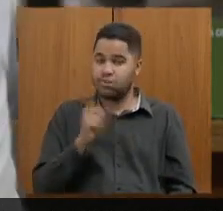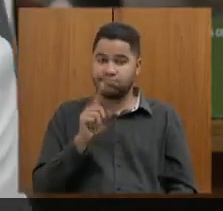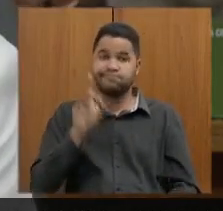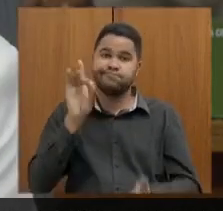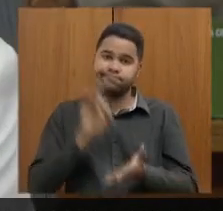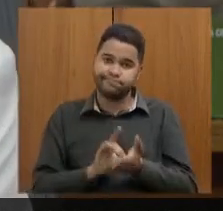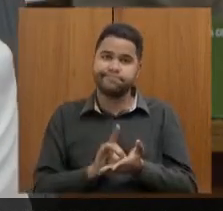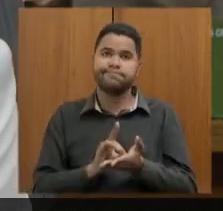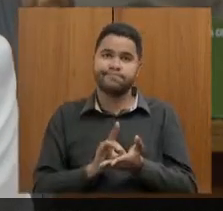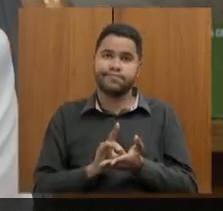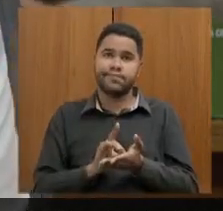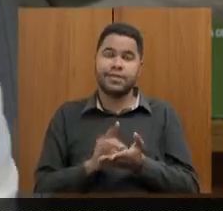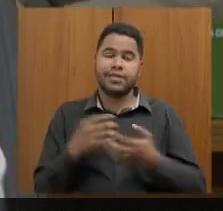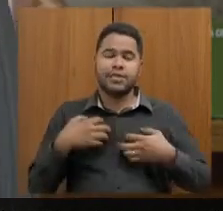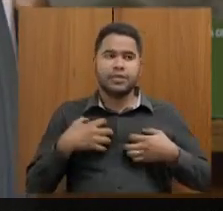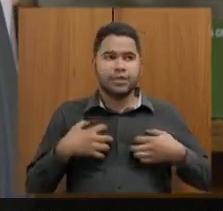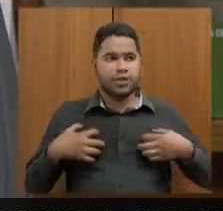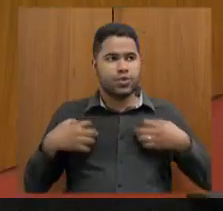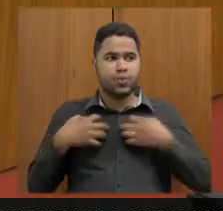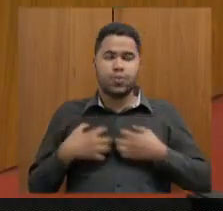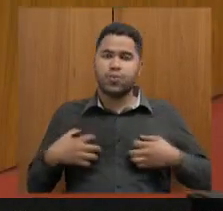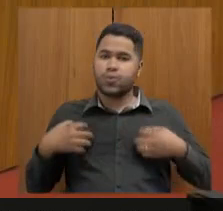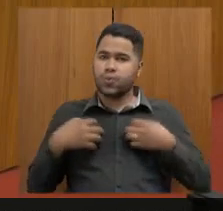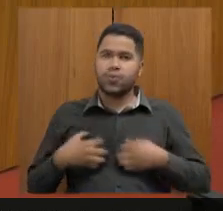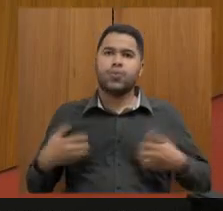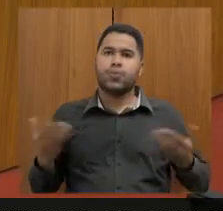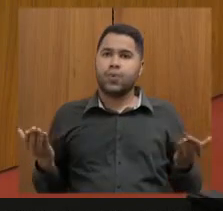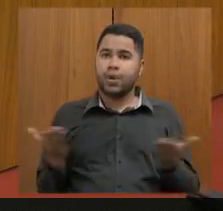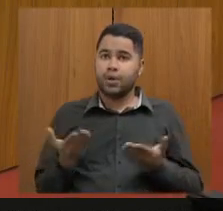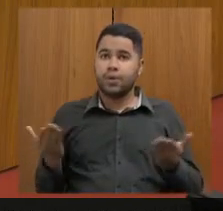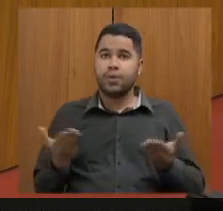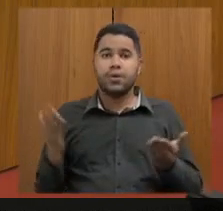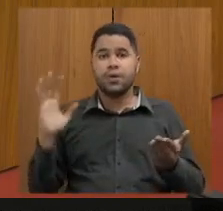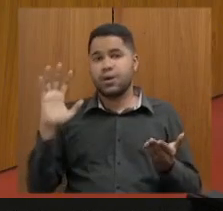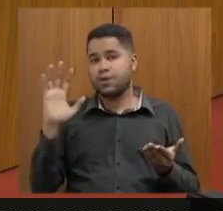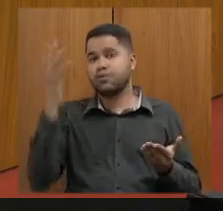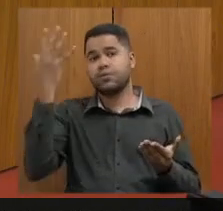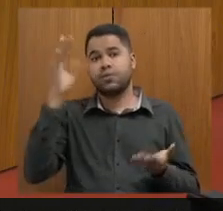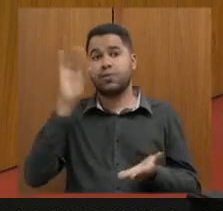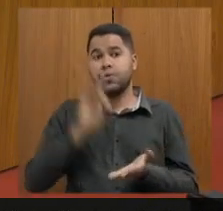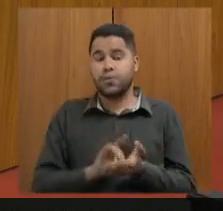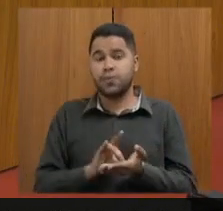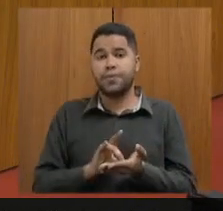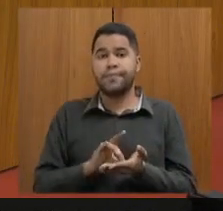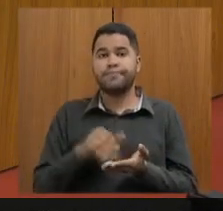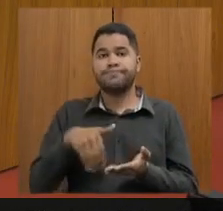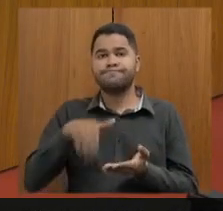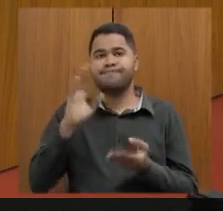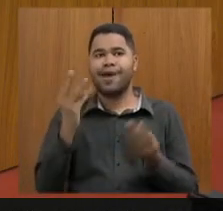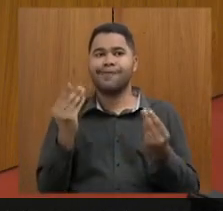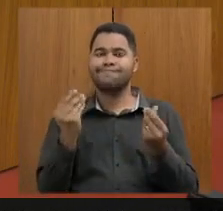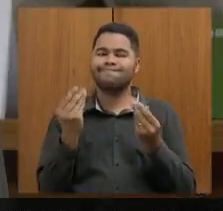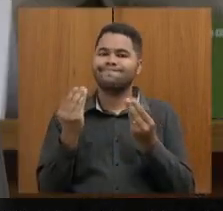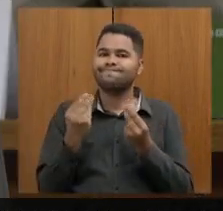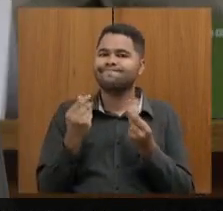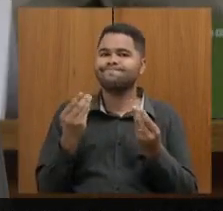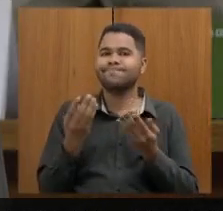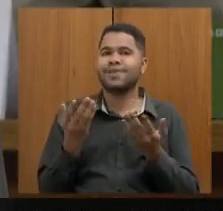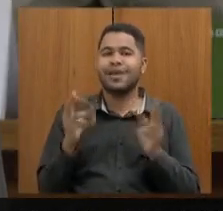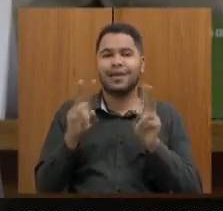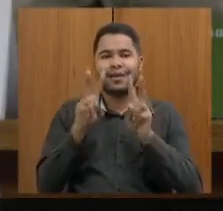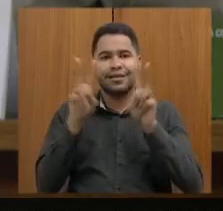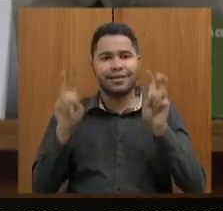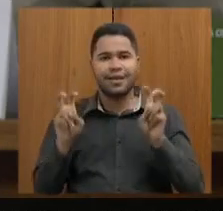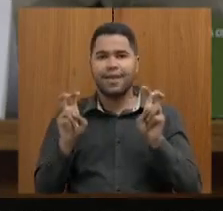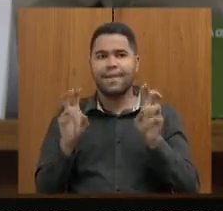realmente, deputados, é o que me tira o sono agora e é a situação realmente mais frágil. Eu acho que esse é um tema